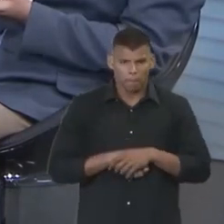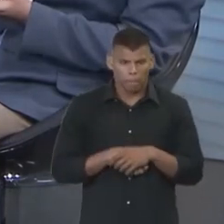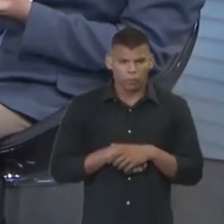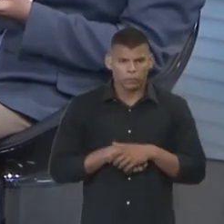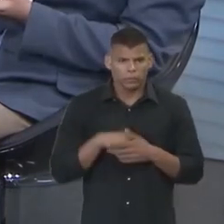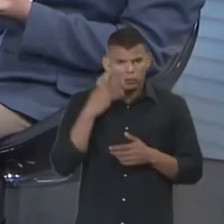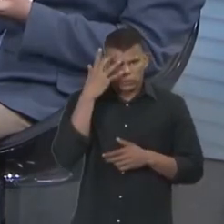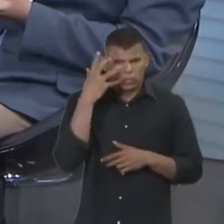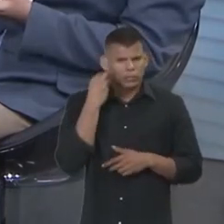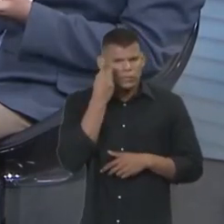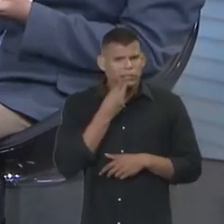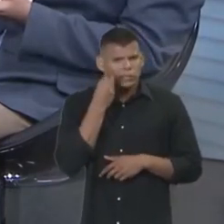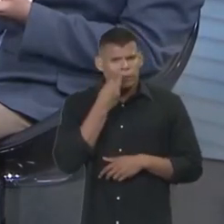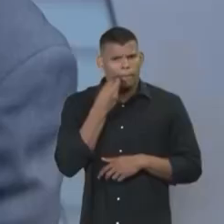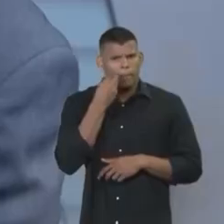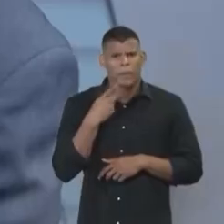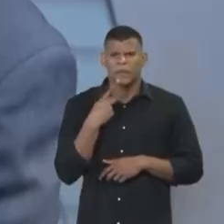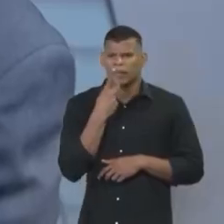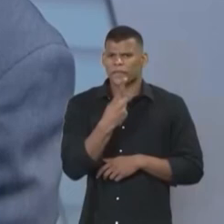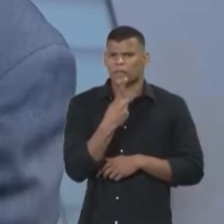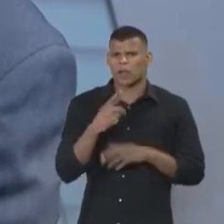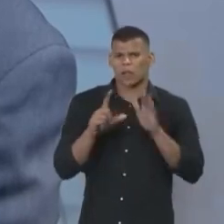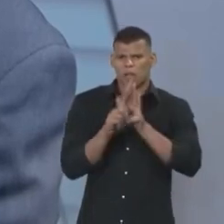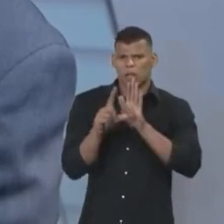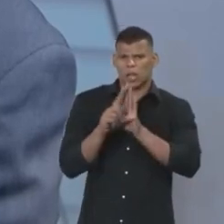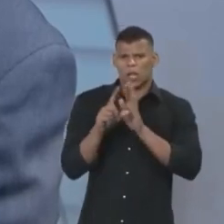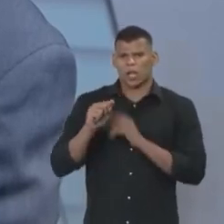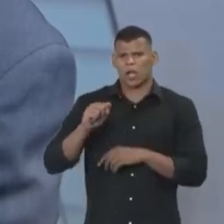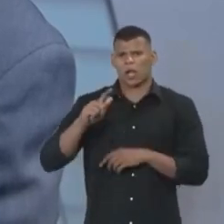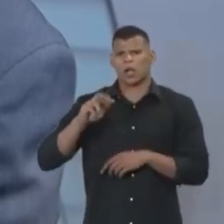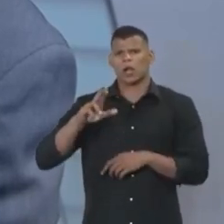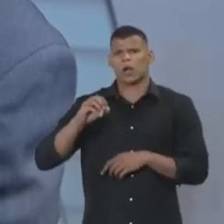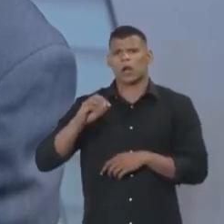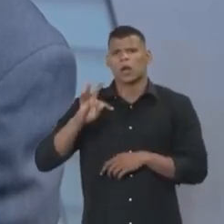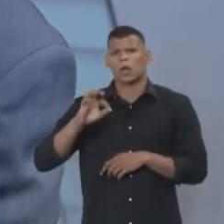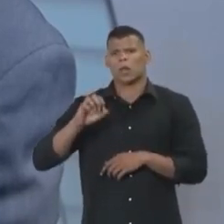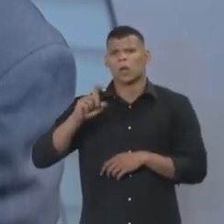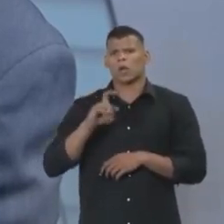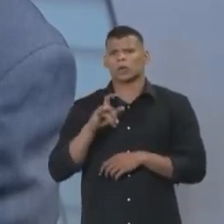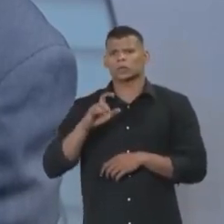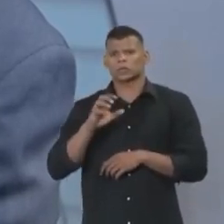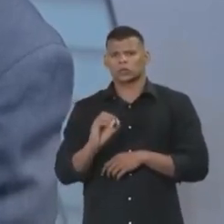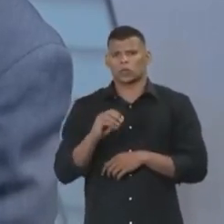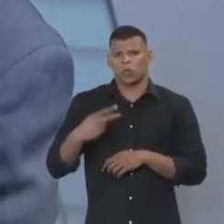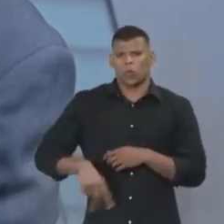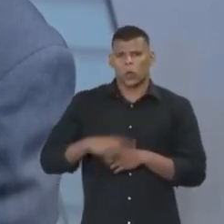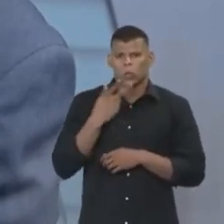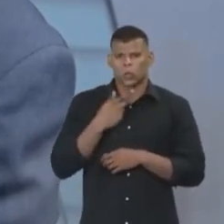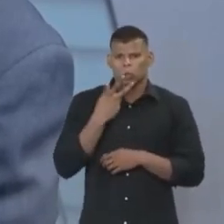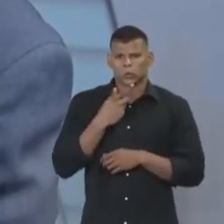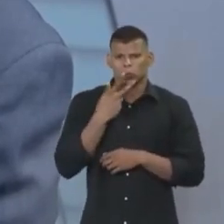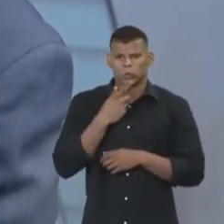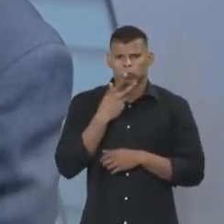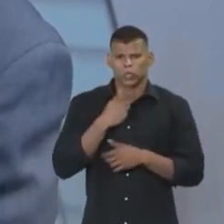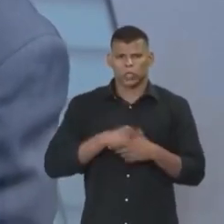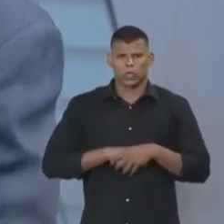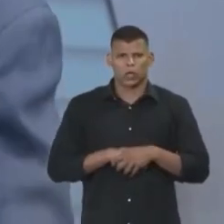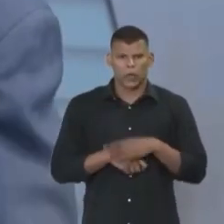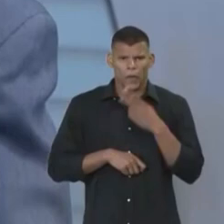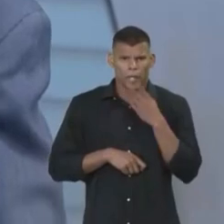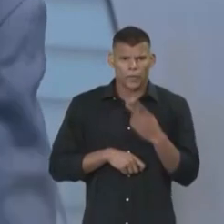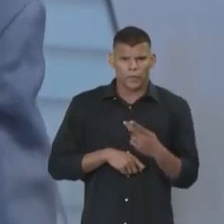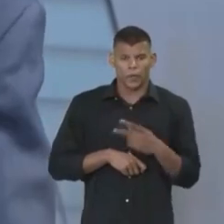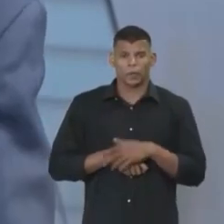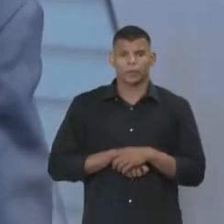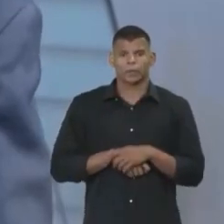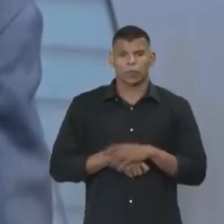aqui, claro. A senhora citou aí a legislação do agrotóxico aqui no Ceará, que foi uma sugestão do legislativo através de um deputado. Olha que